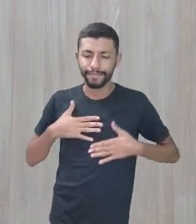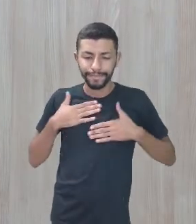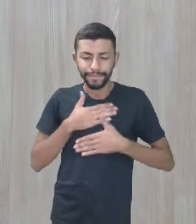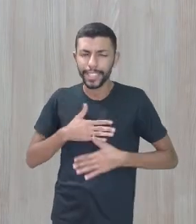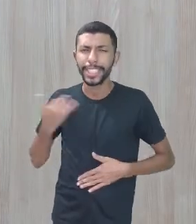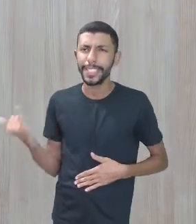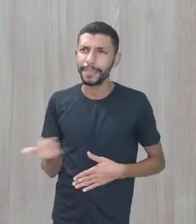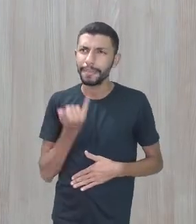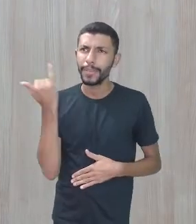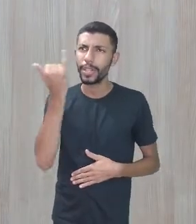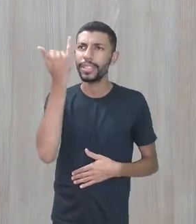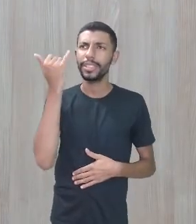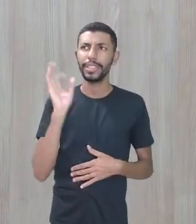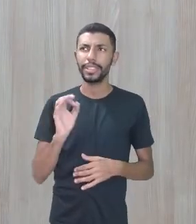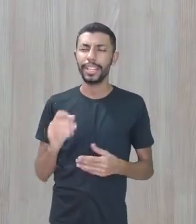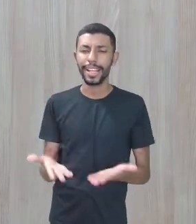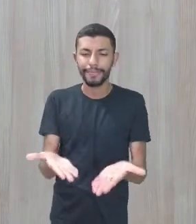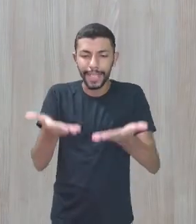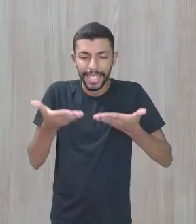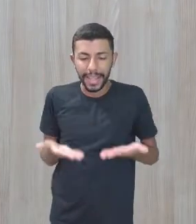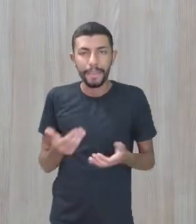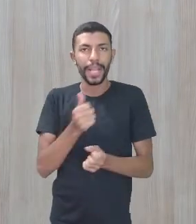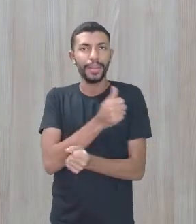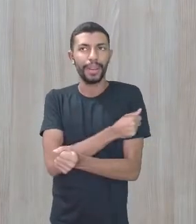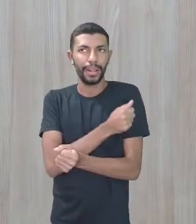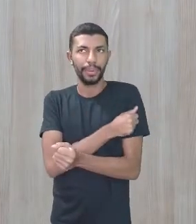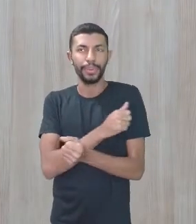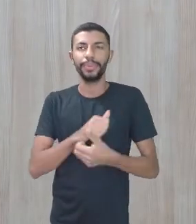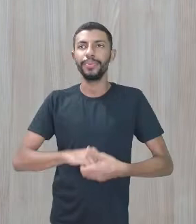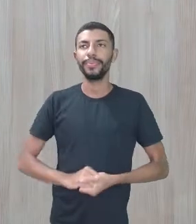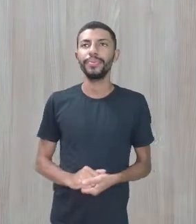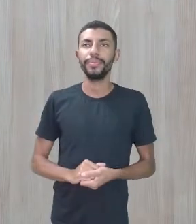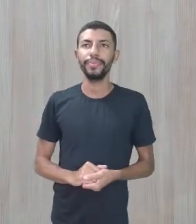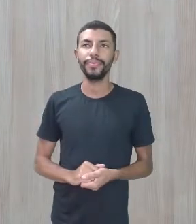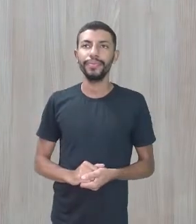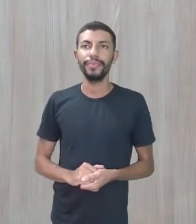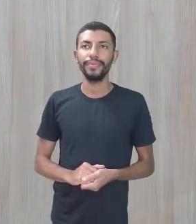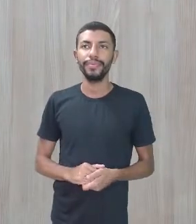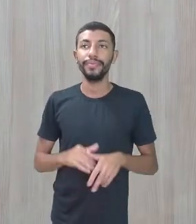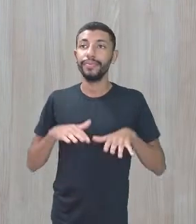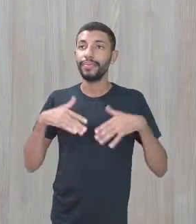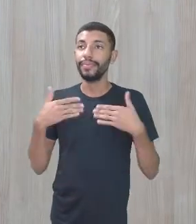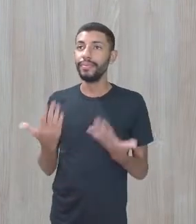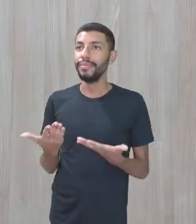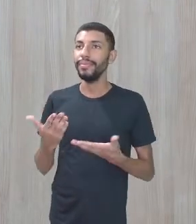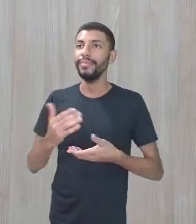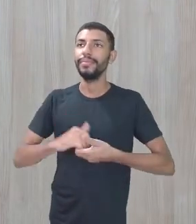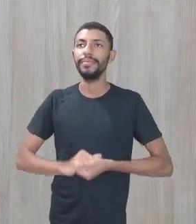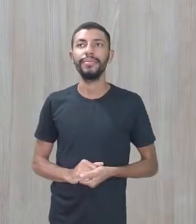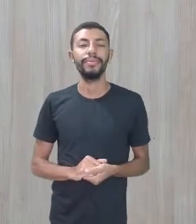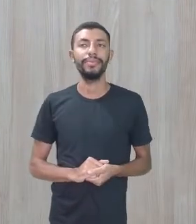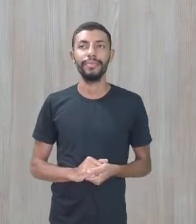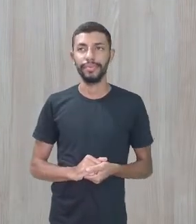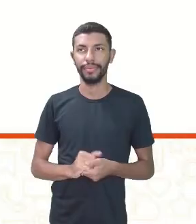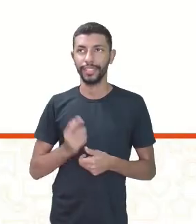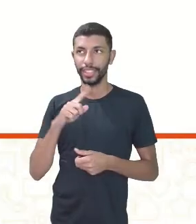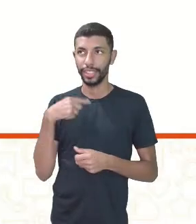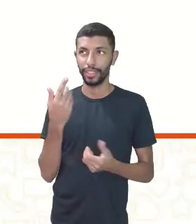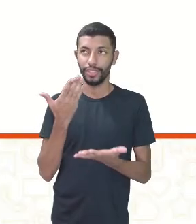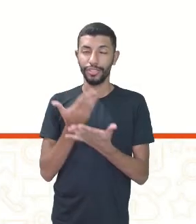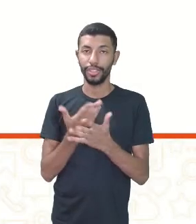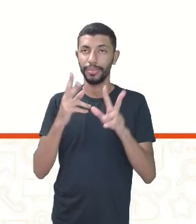significativa, acolhendo esses estudantes. Então, quando falamos da